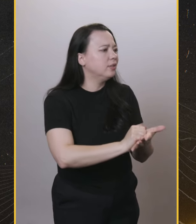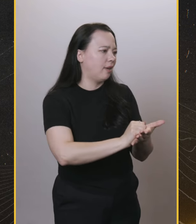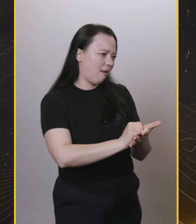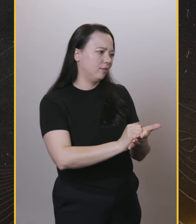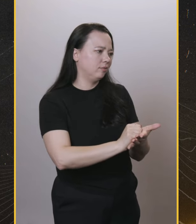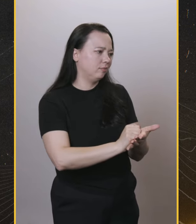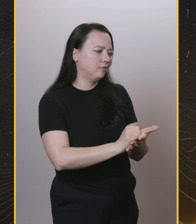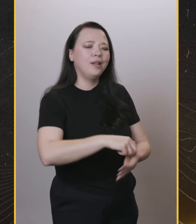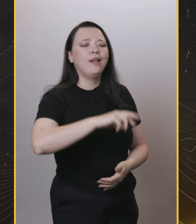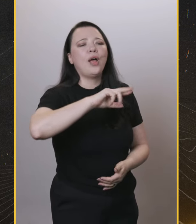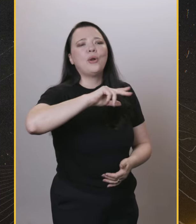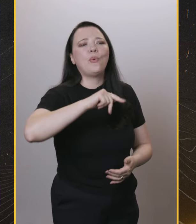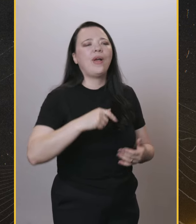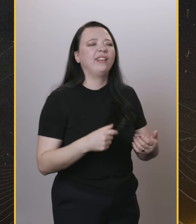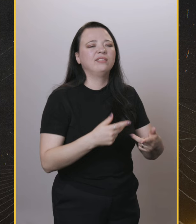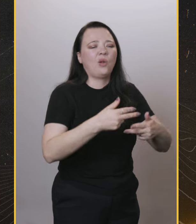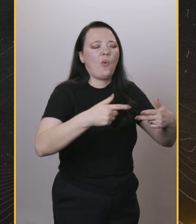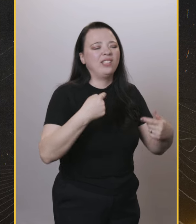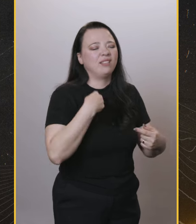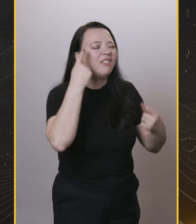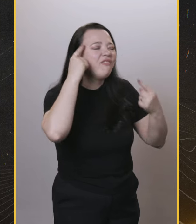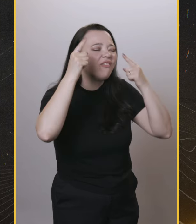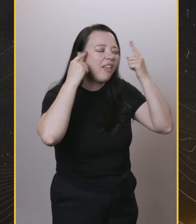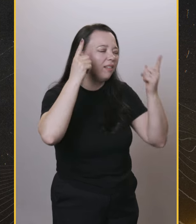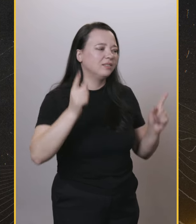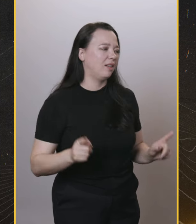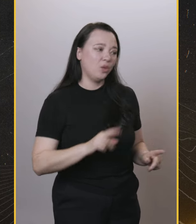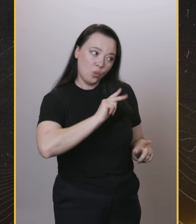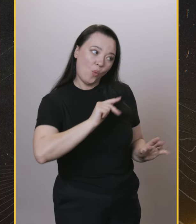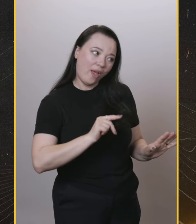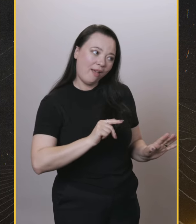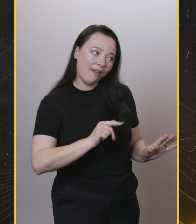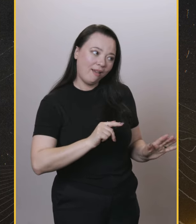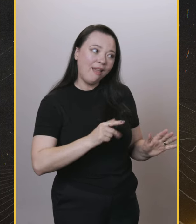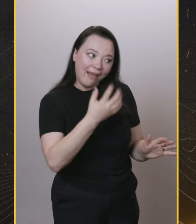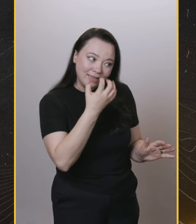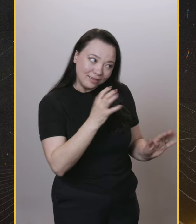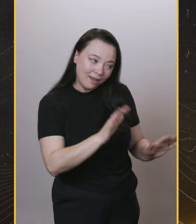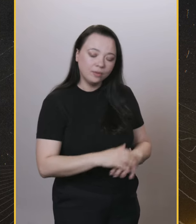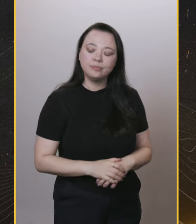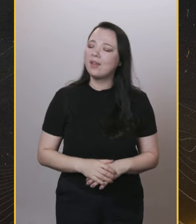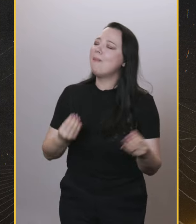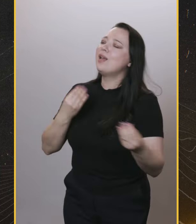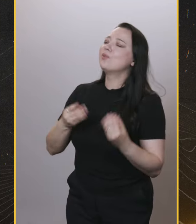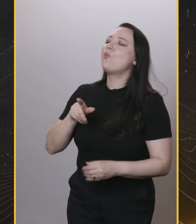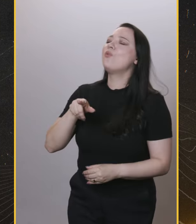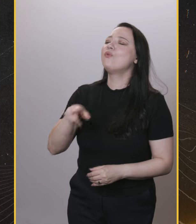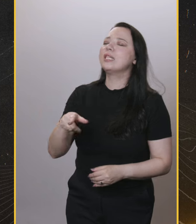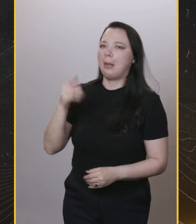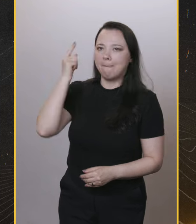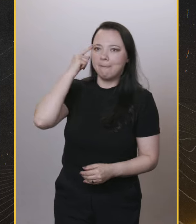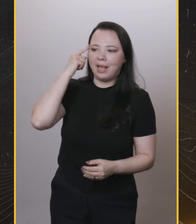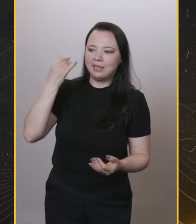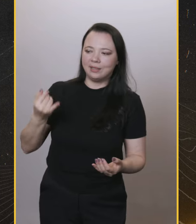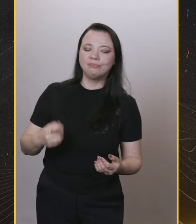do Trabalho. Que é registro em carteira. Carteira de trabalho mesmo. O eu estou gerando é carteira de trabalho registrada. Não é lacração.